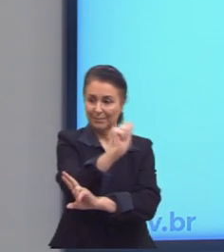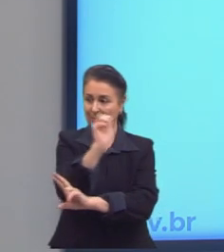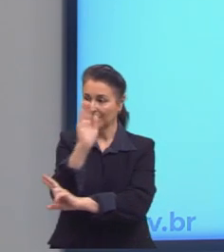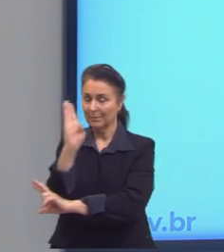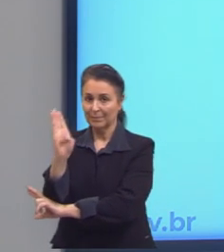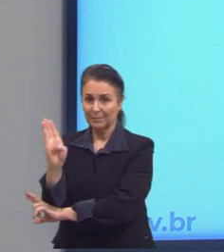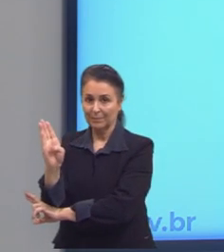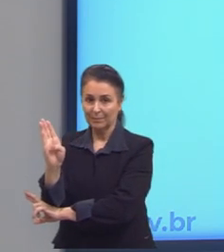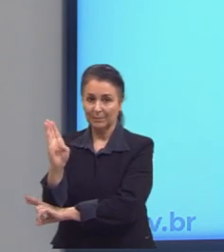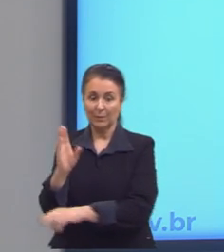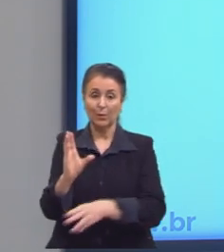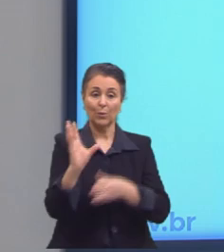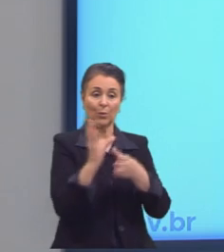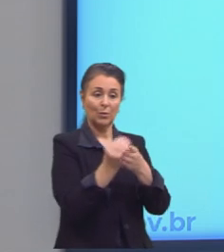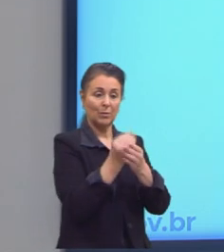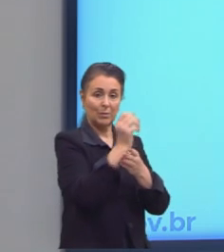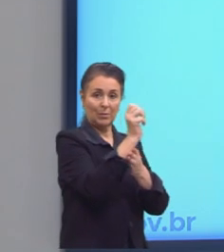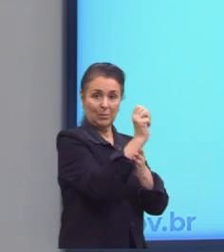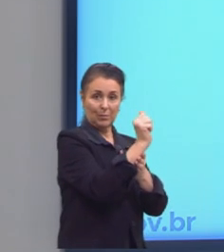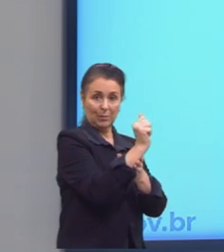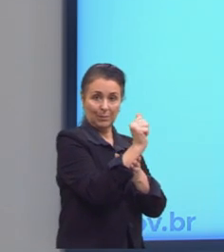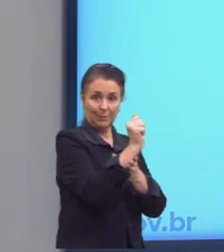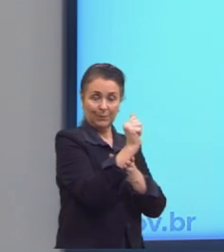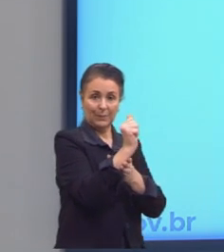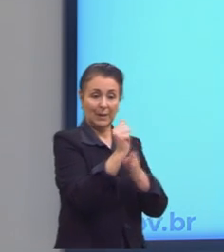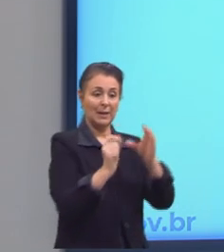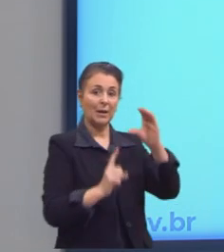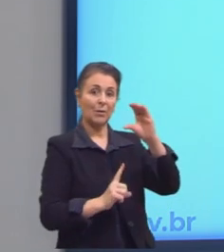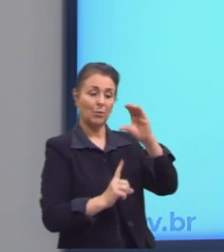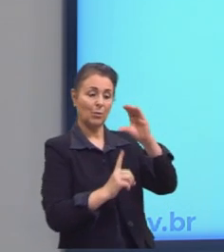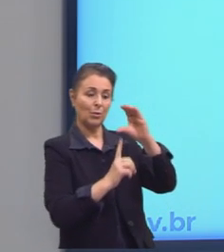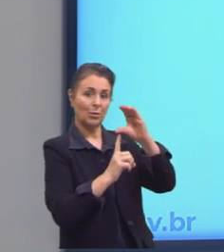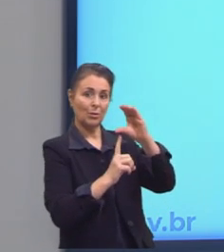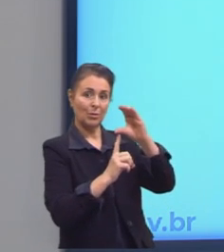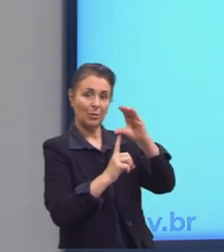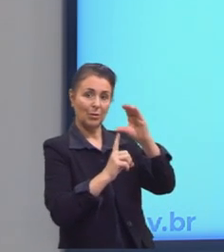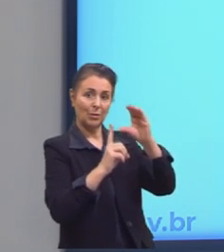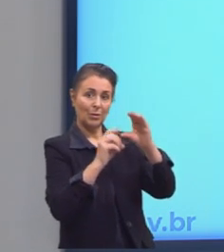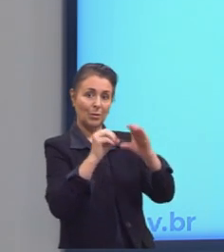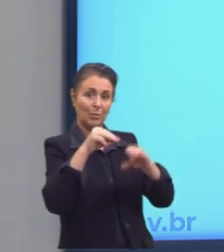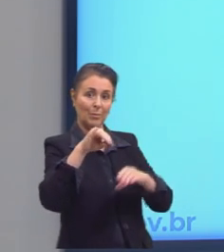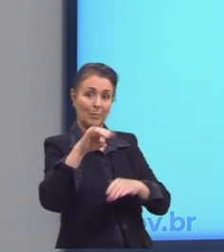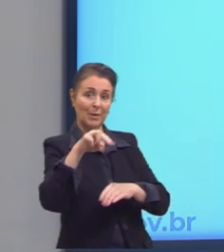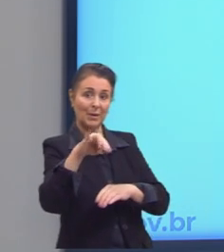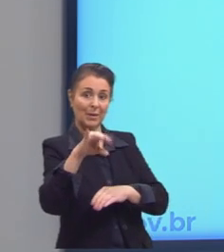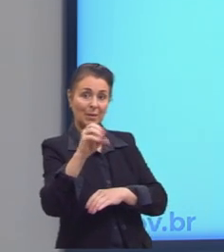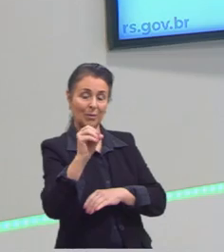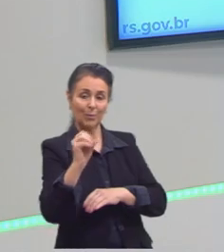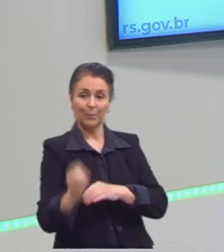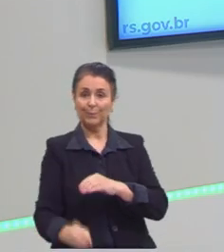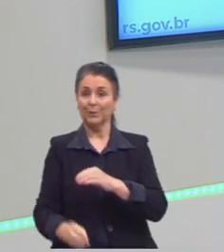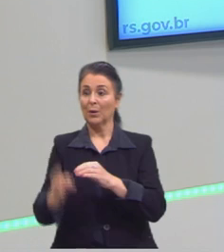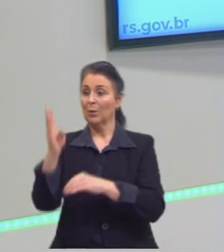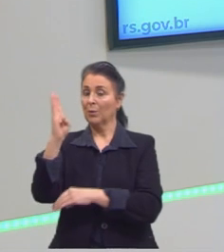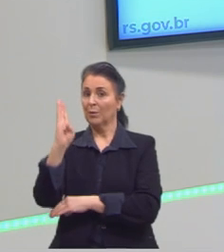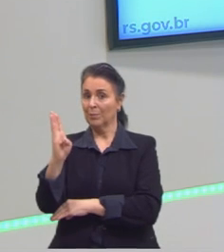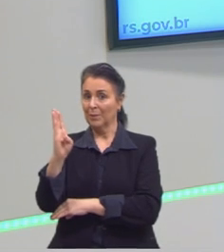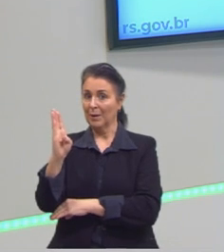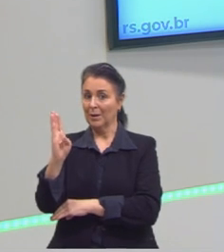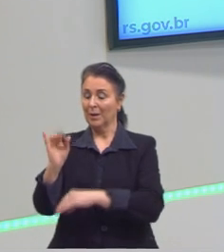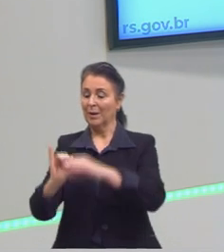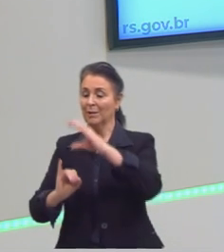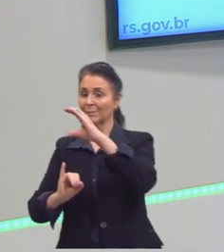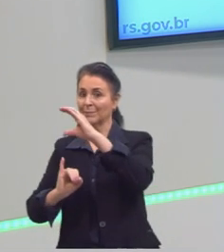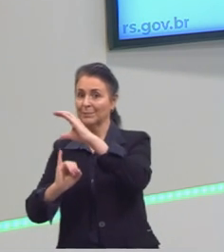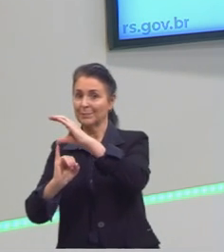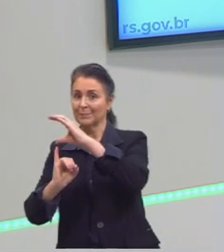Então, a gente diz que o conjunto A, ele é chamado de domínio. Enquanto o conjunto B, chamado contradomínio.